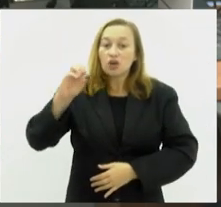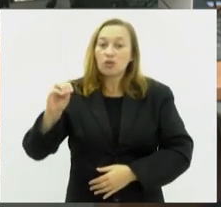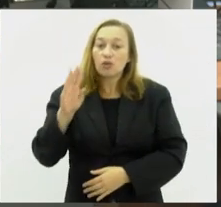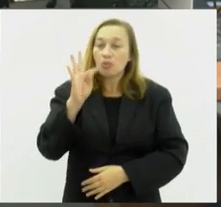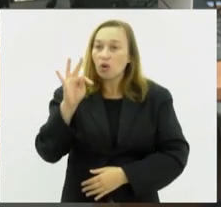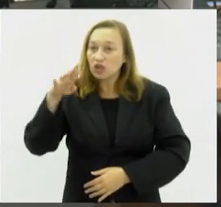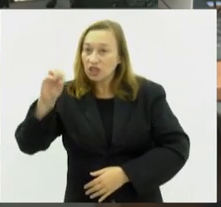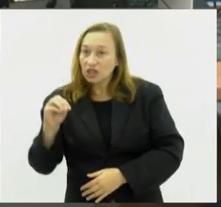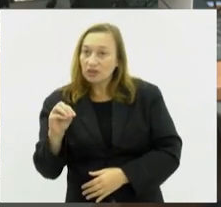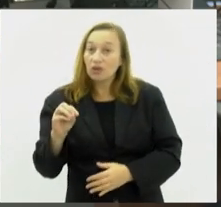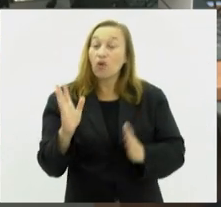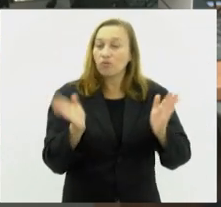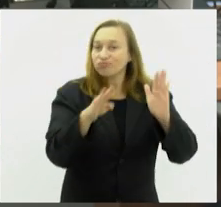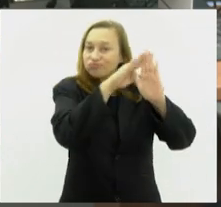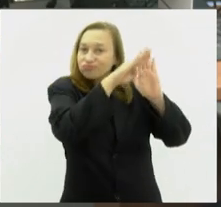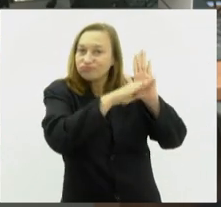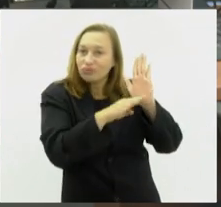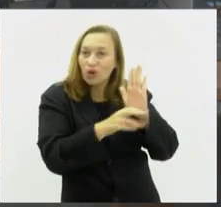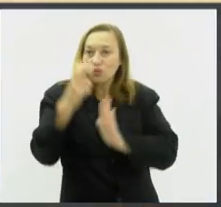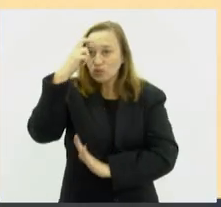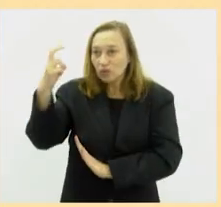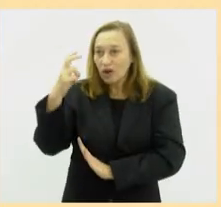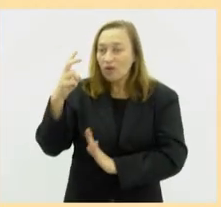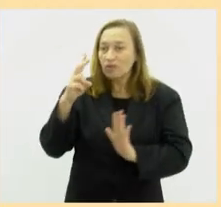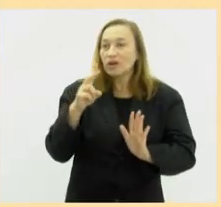da nossa agenda cultural para o seu final de semana.